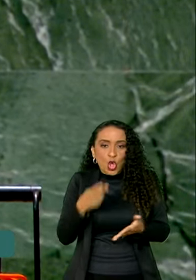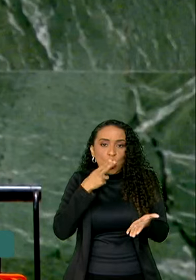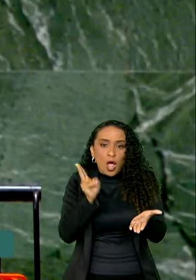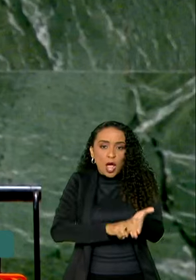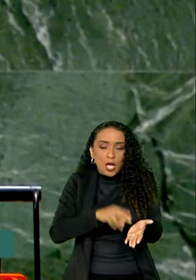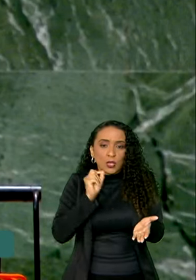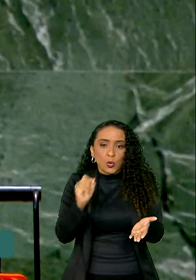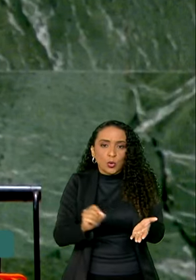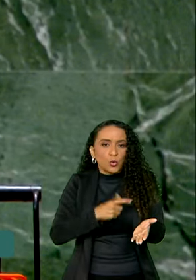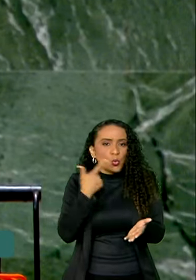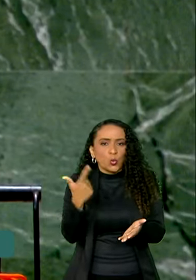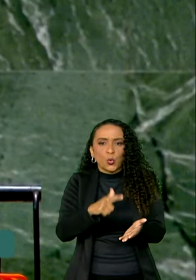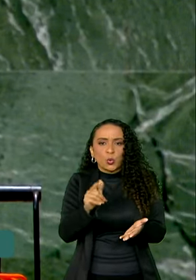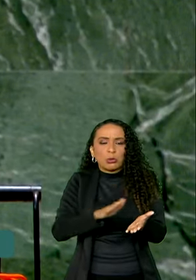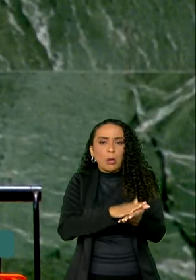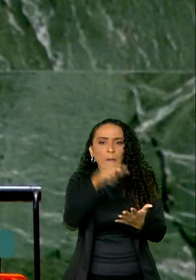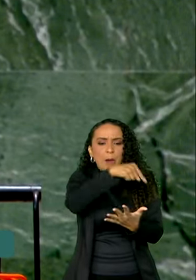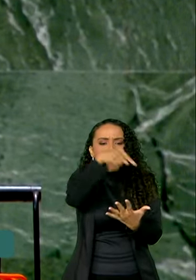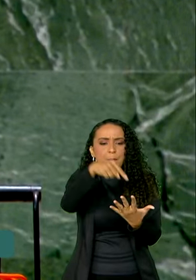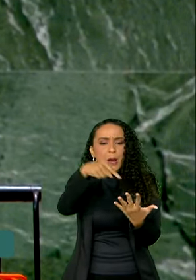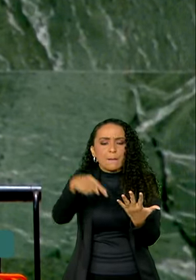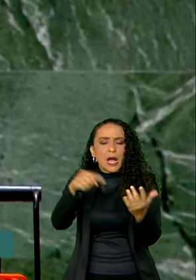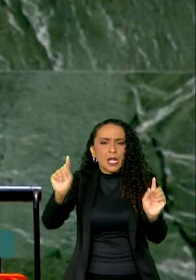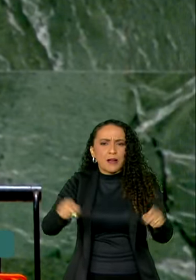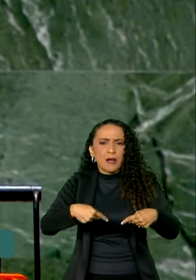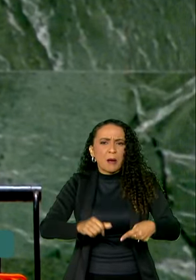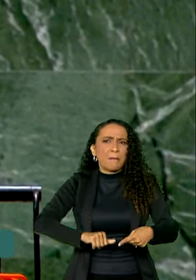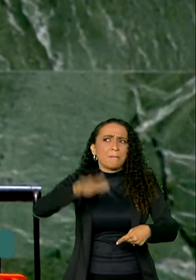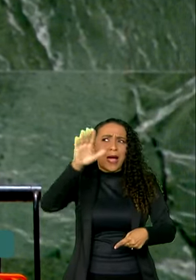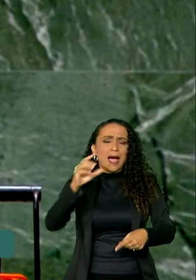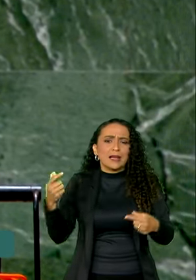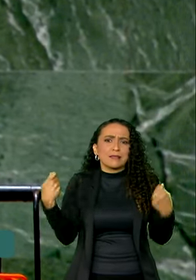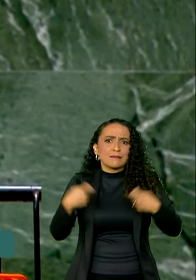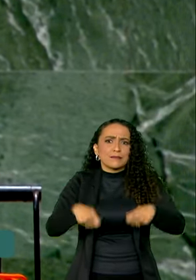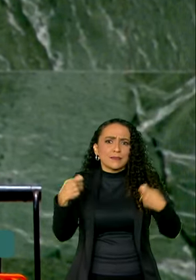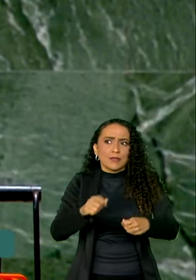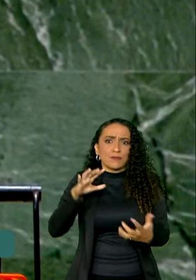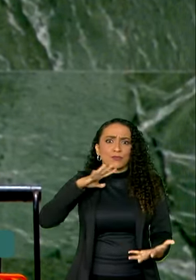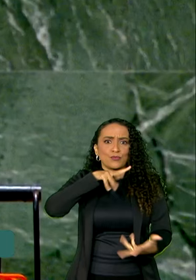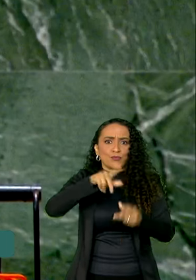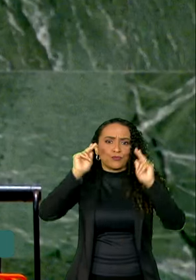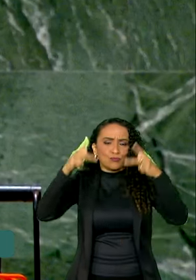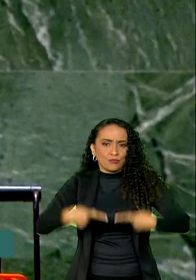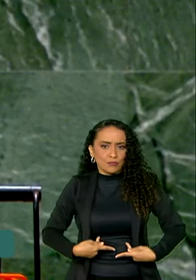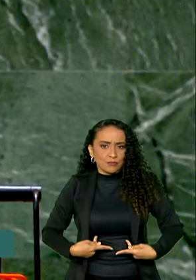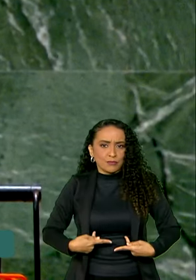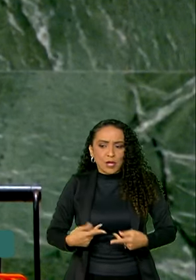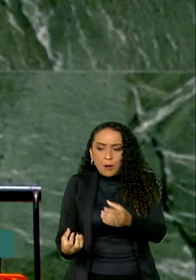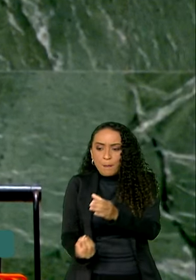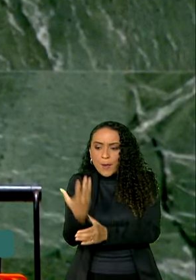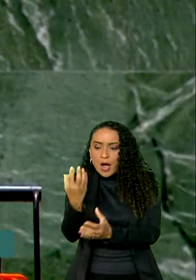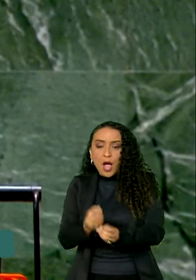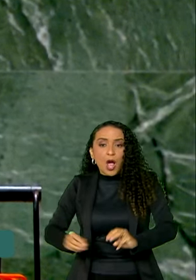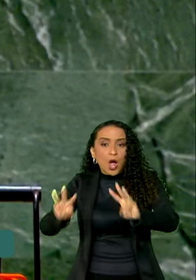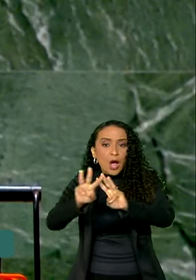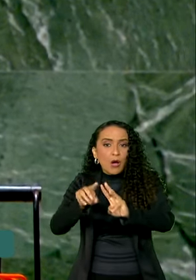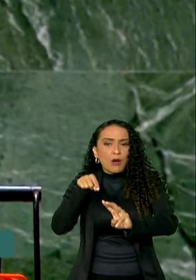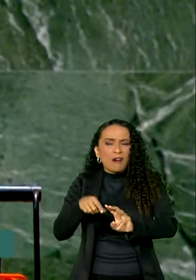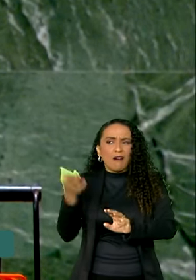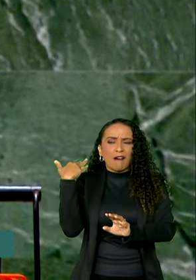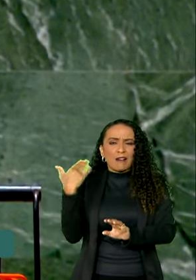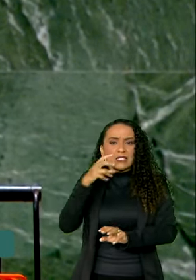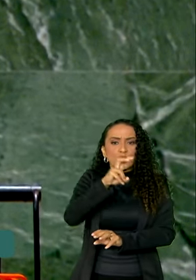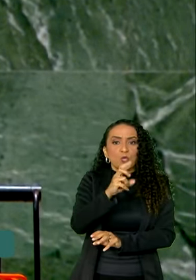não trata de algum dos desafios mais premente da humanidade. Na fundação da ONU, éramos